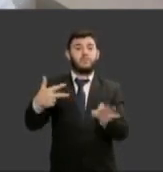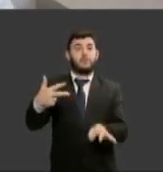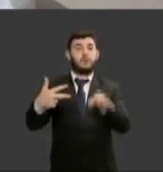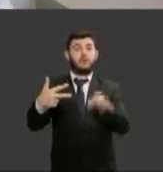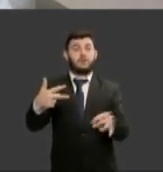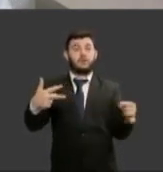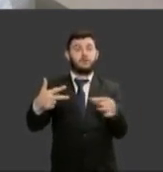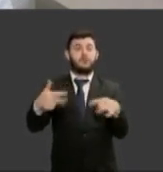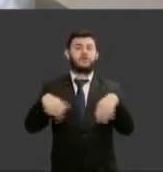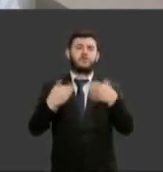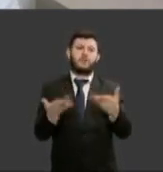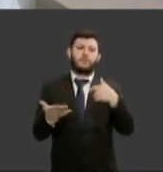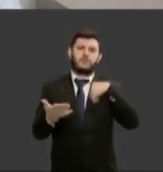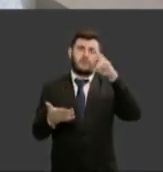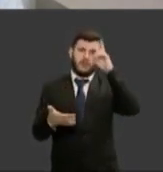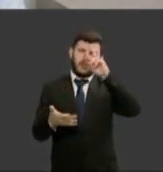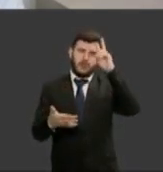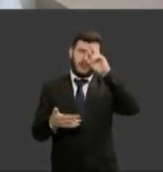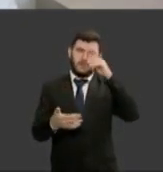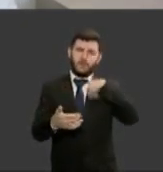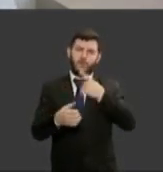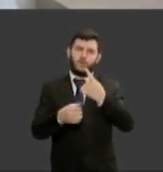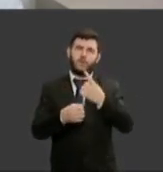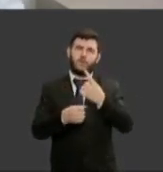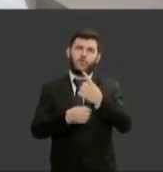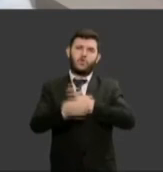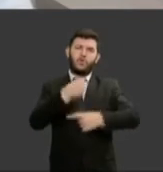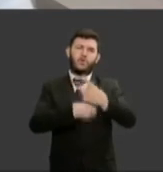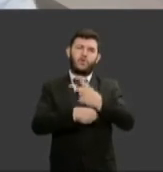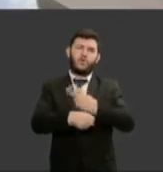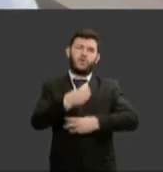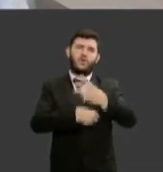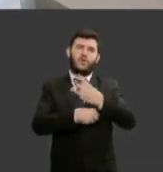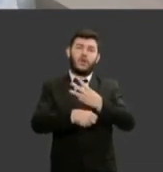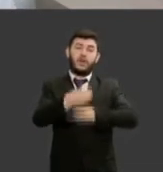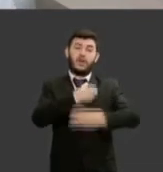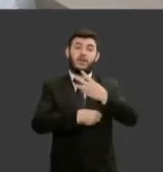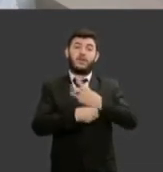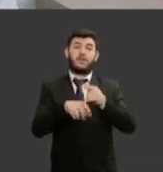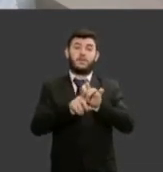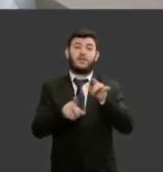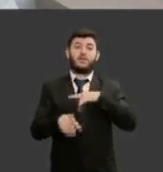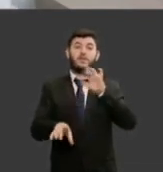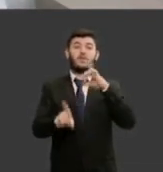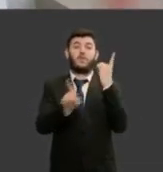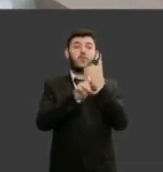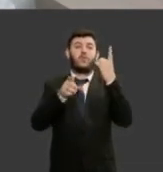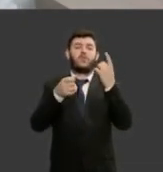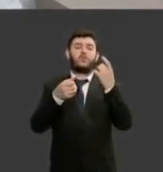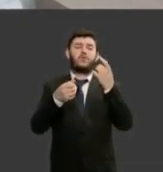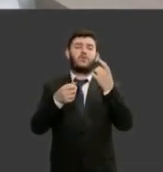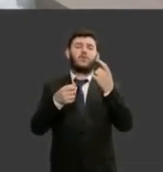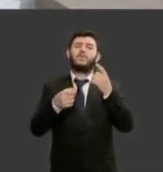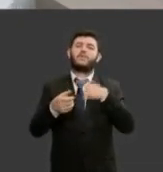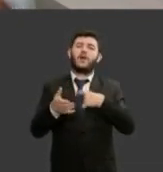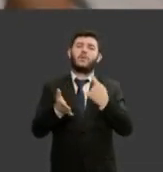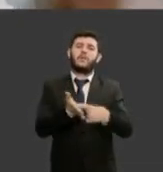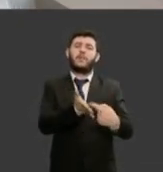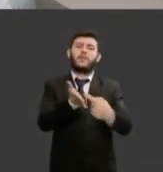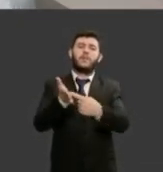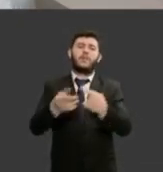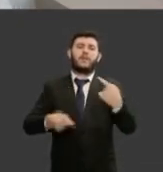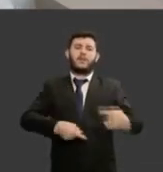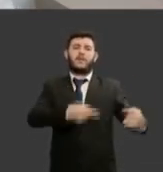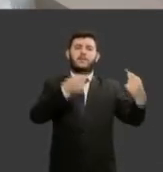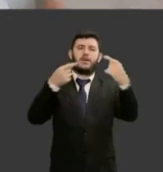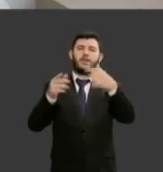três anos atrás houve um encontro na Infam do qual falava da resolução 255 e foram as conselheiras do CNJ